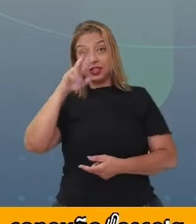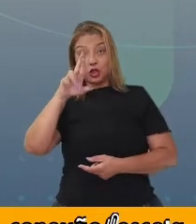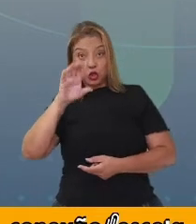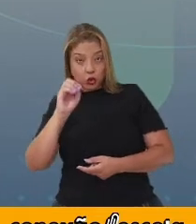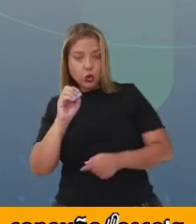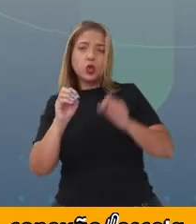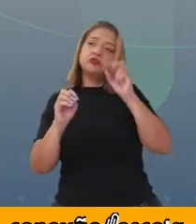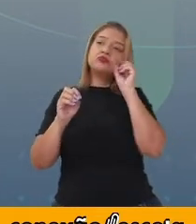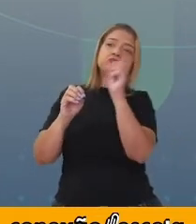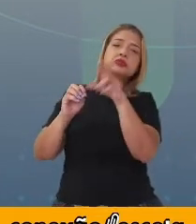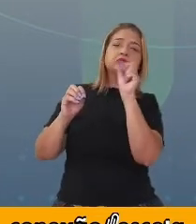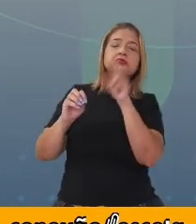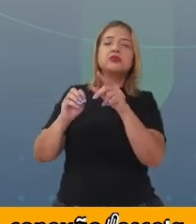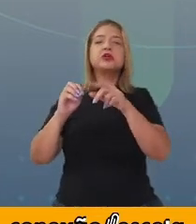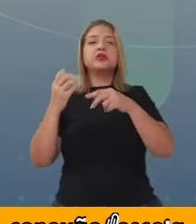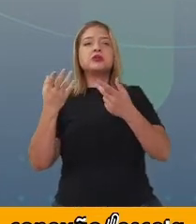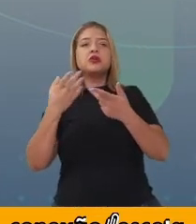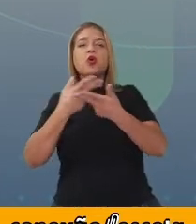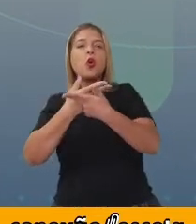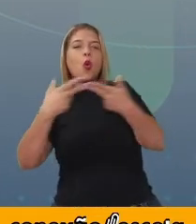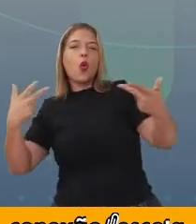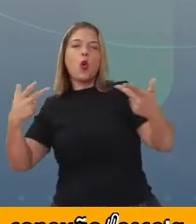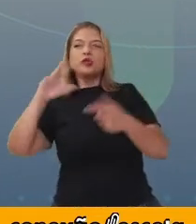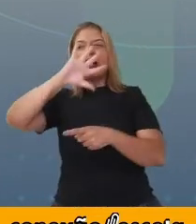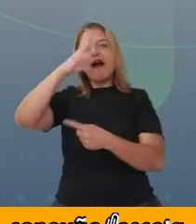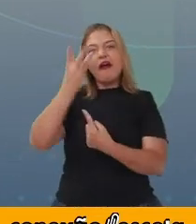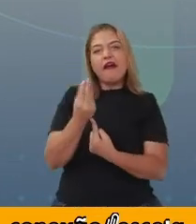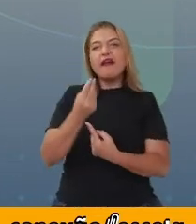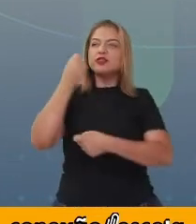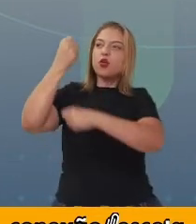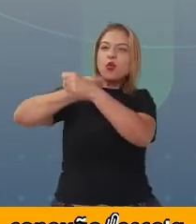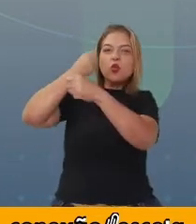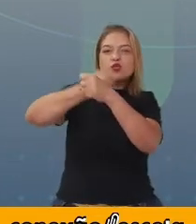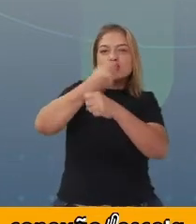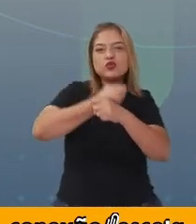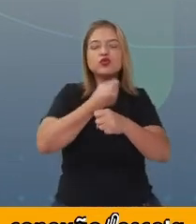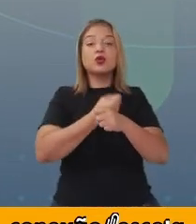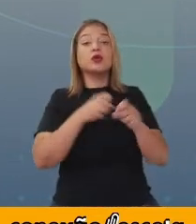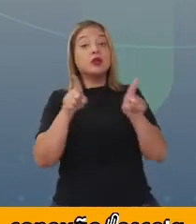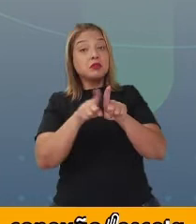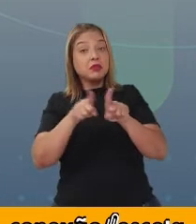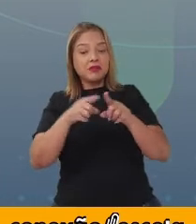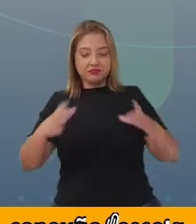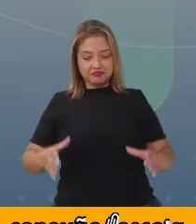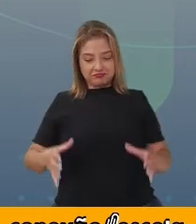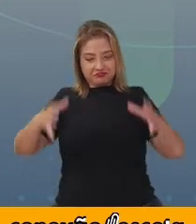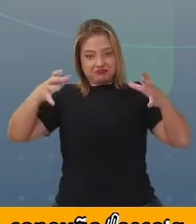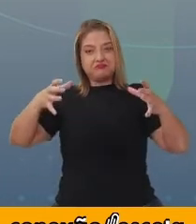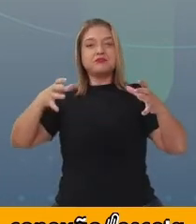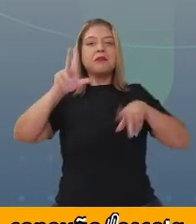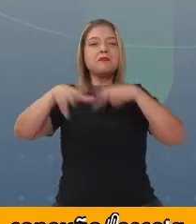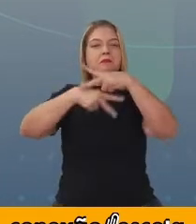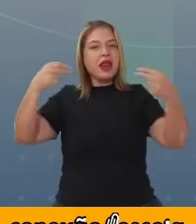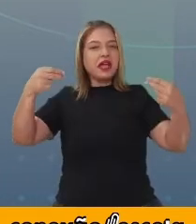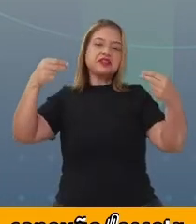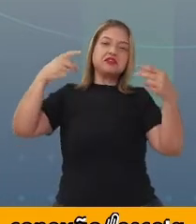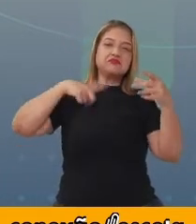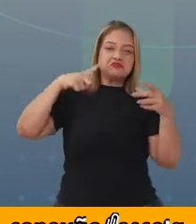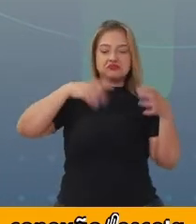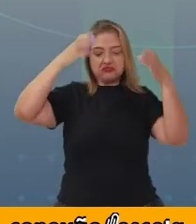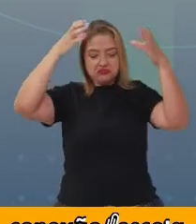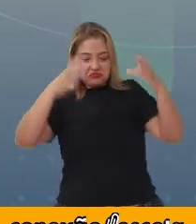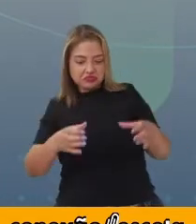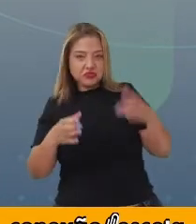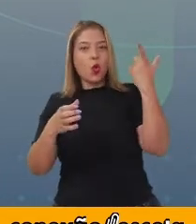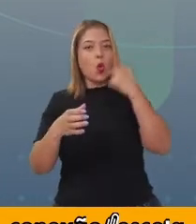de arte, nas construções, nas caixas que compramos presentes ou compramos algum objeto.